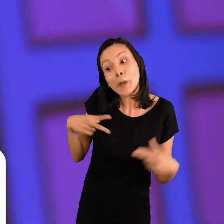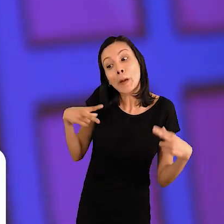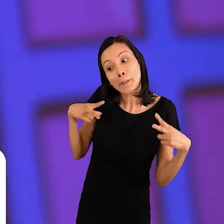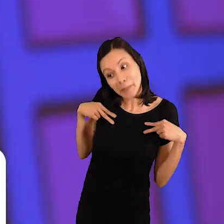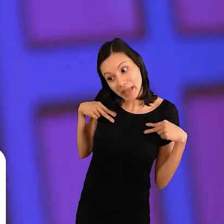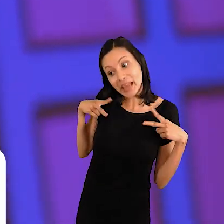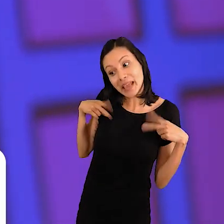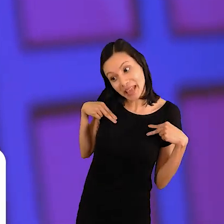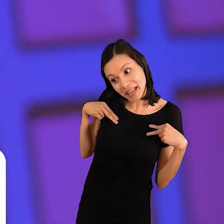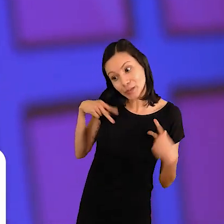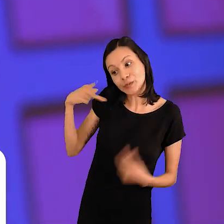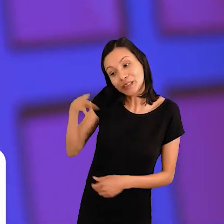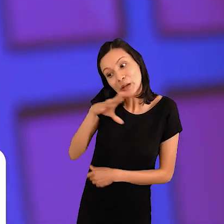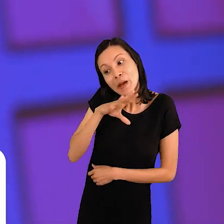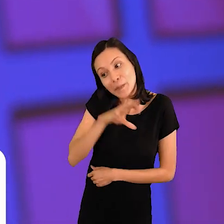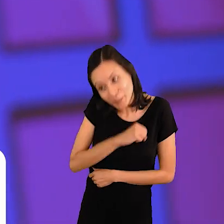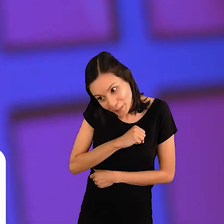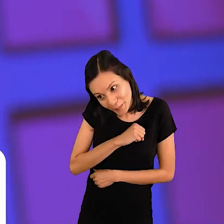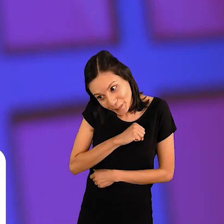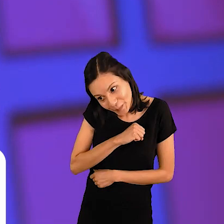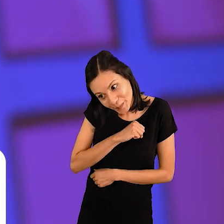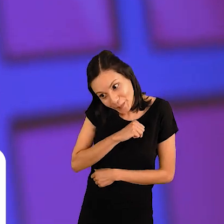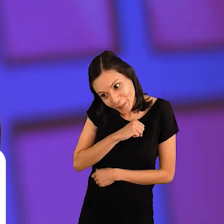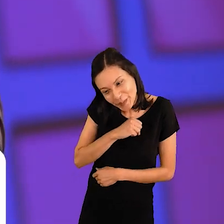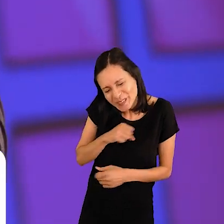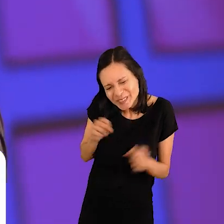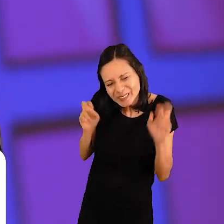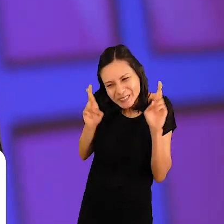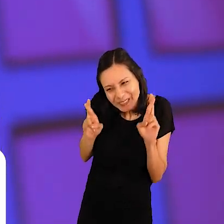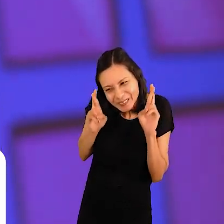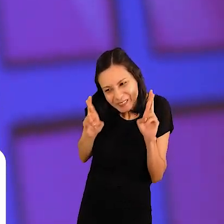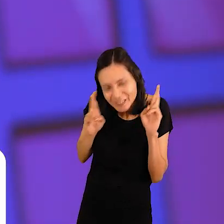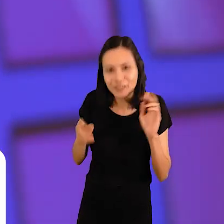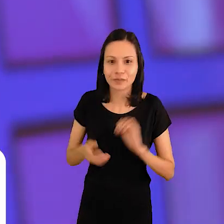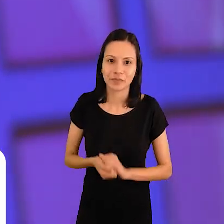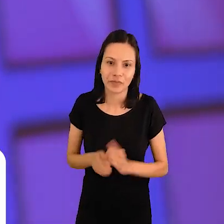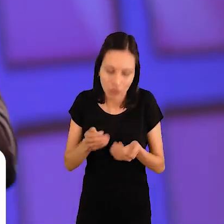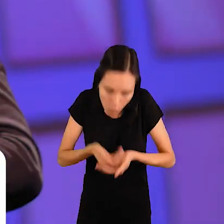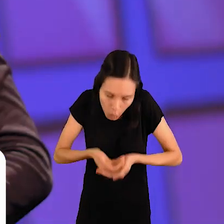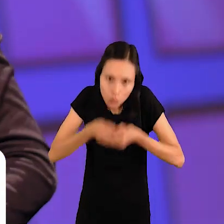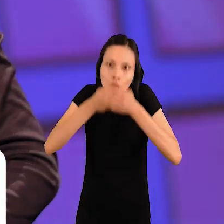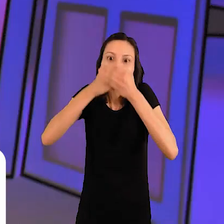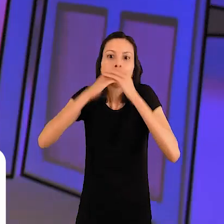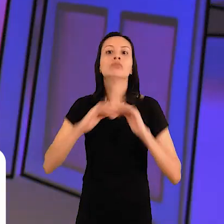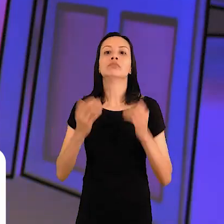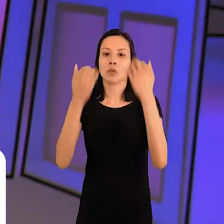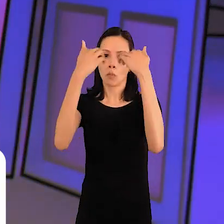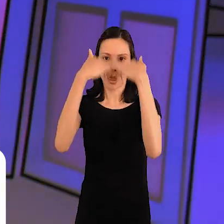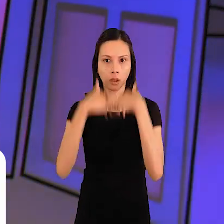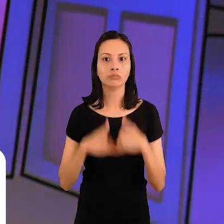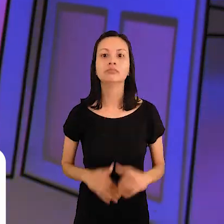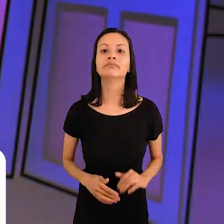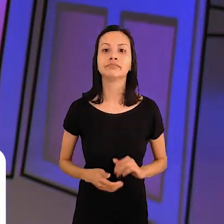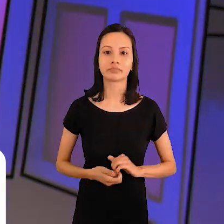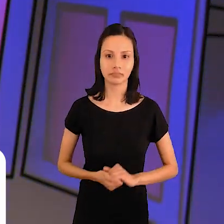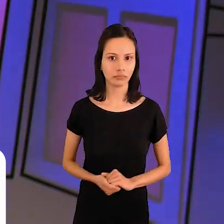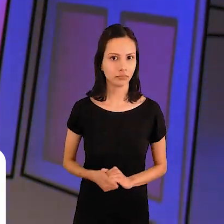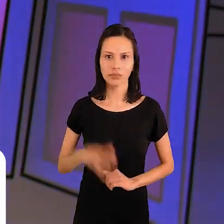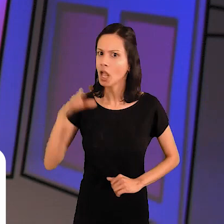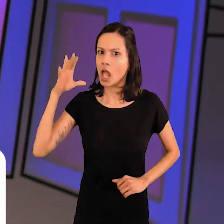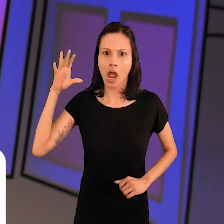amor, que assim seja... E tomou. Num só gole,